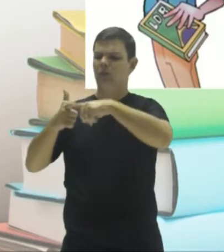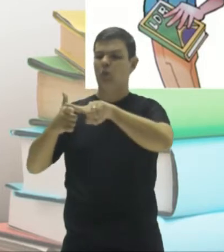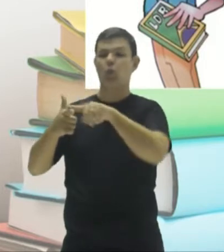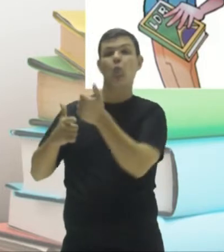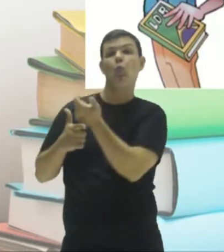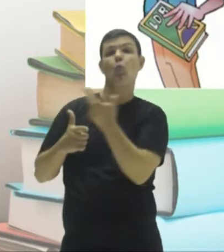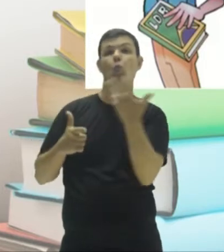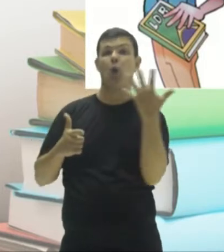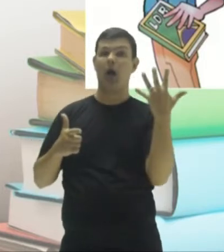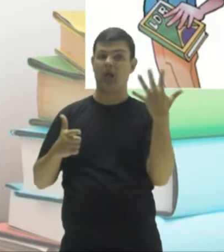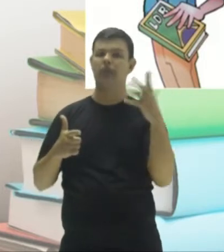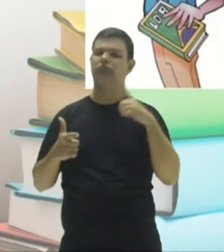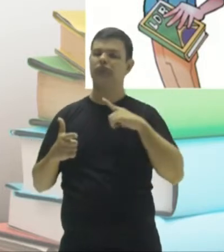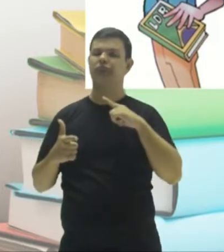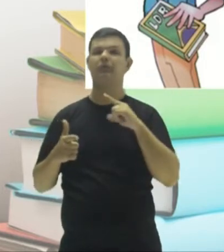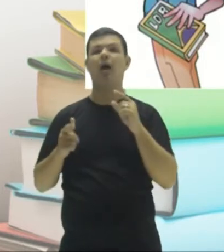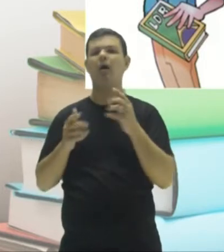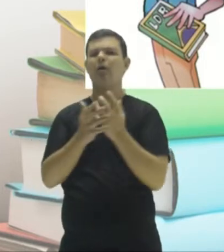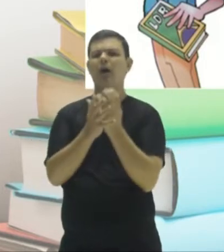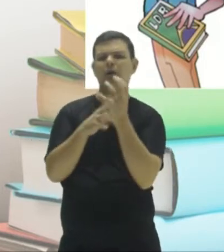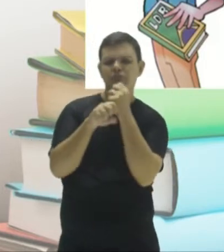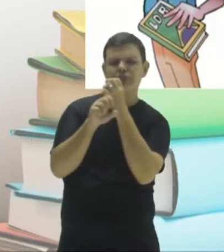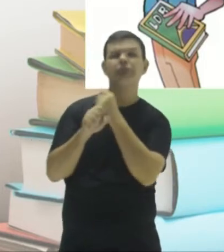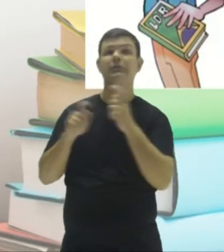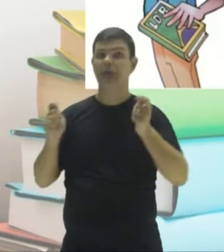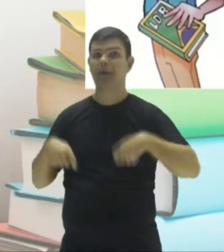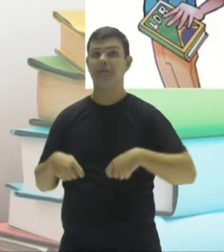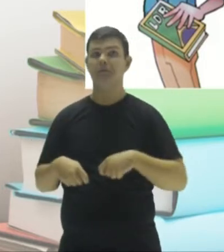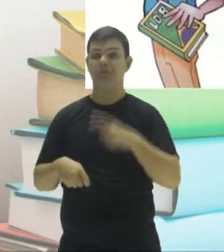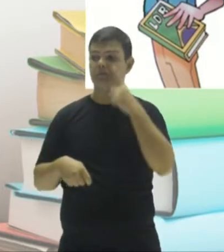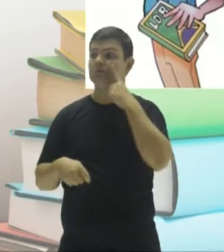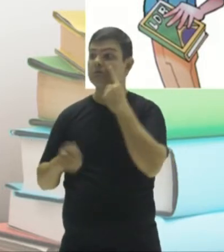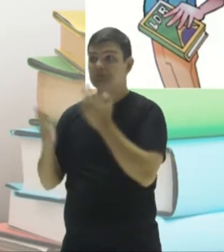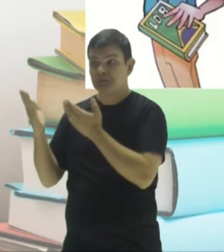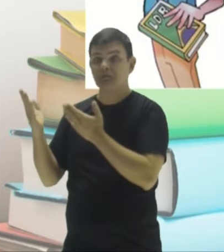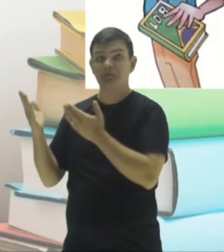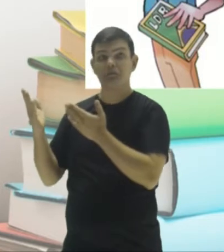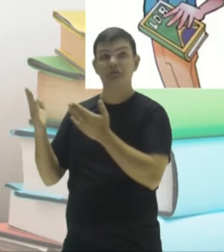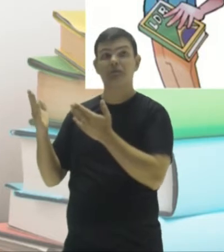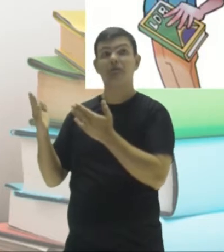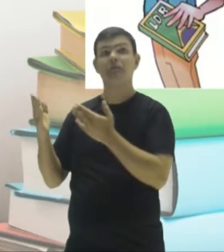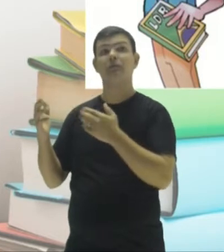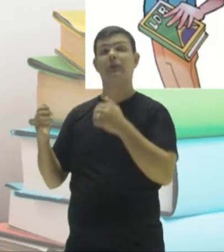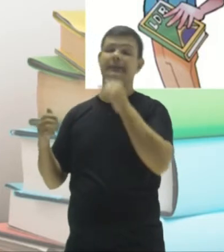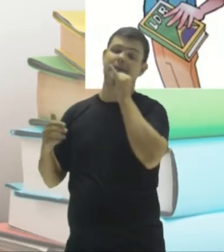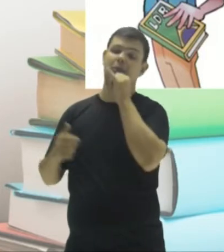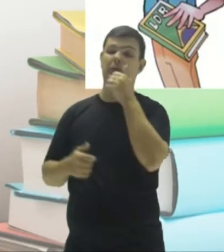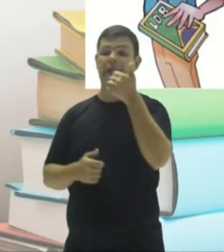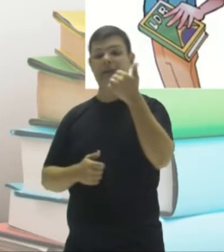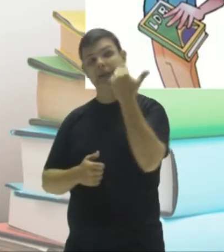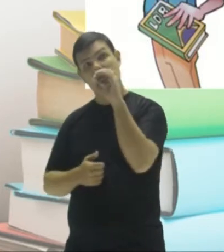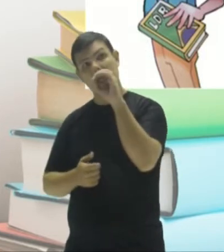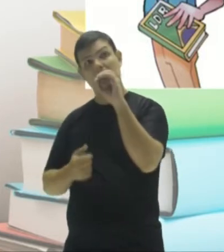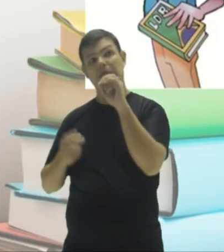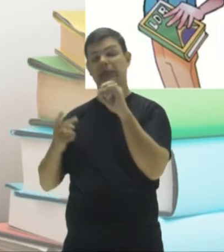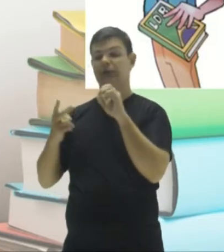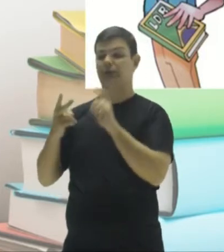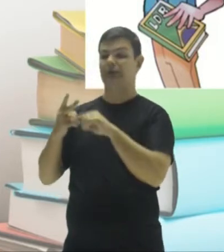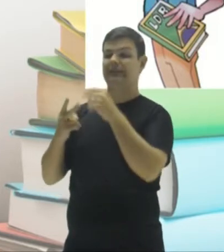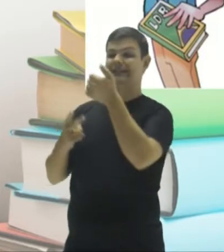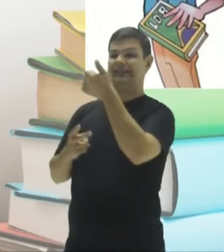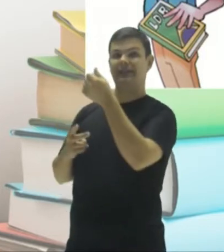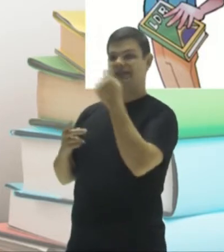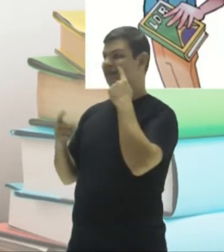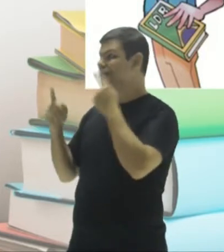contar a quantidade desses divisores. Olha lá. Aqui, por exemplo, divisores de dez, divisor de dezesseis. Estão vendo aqui